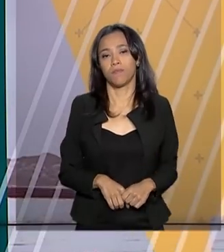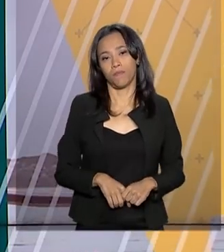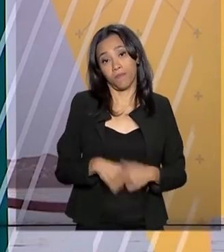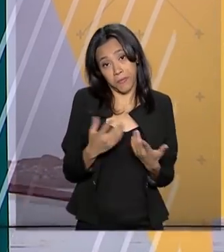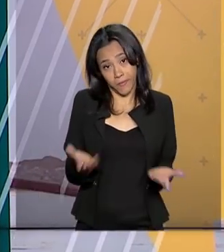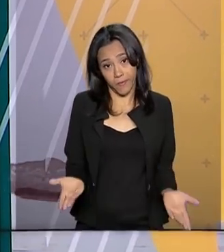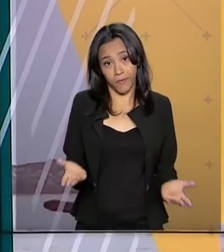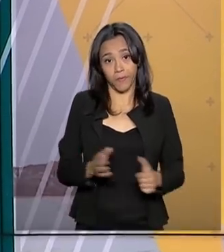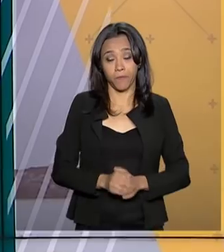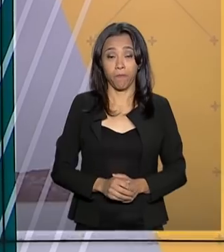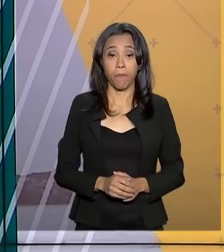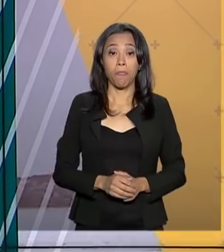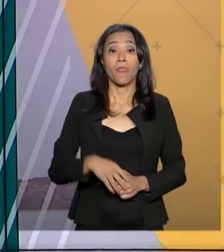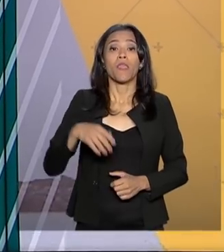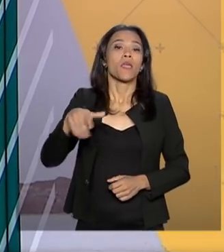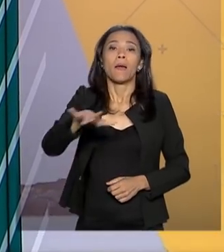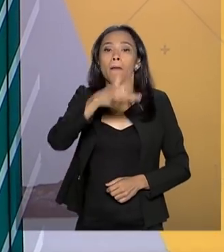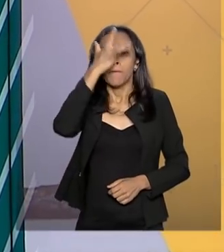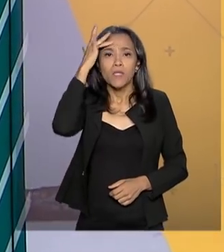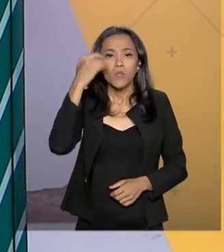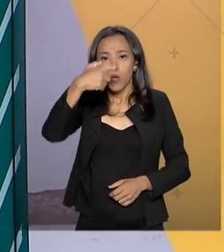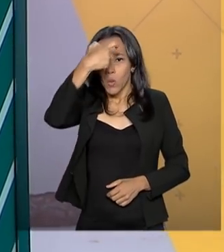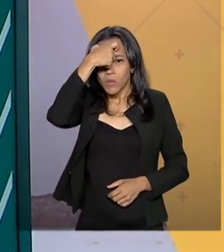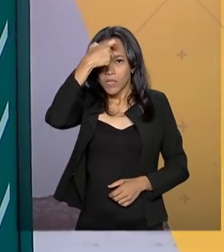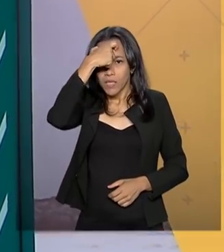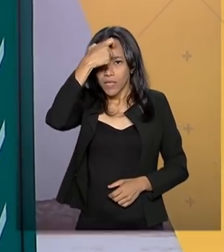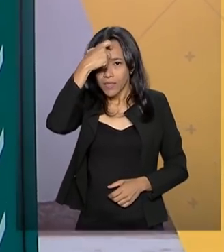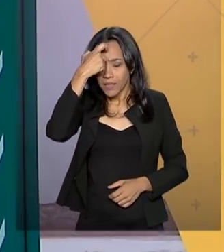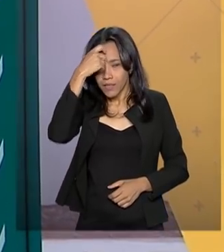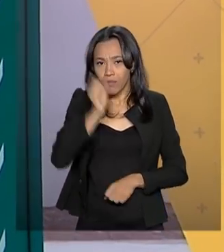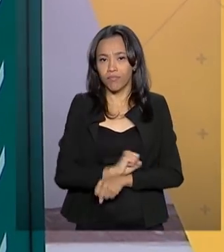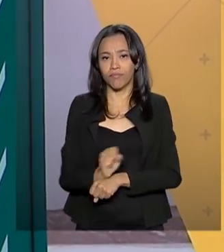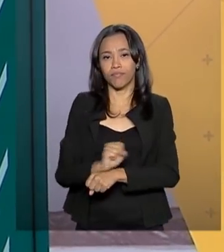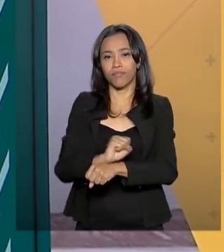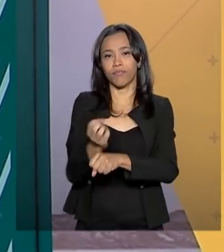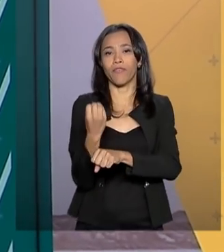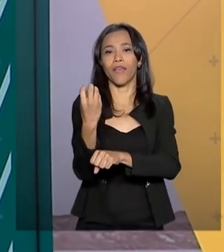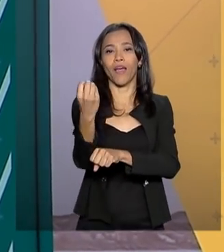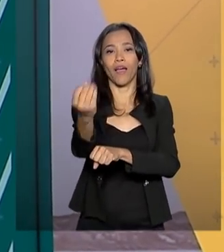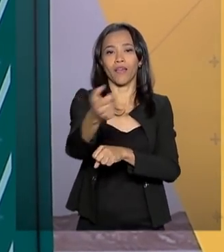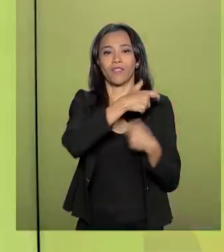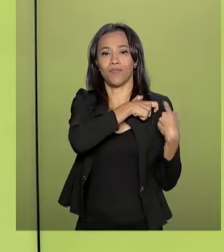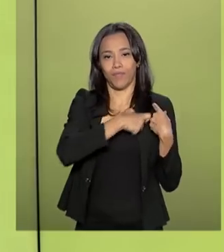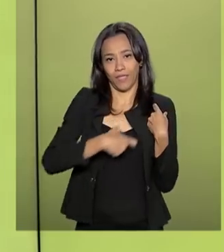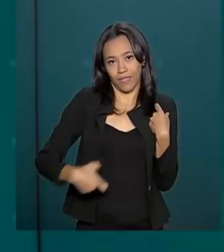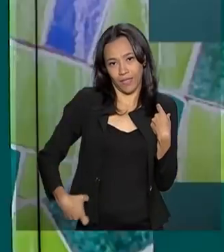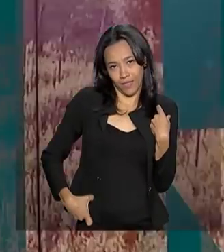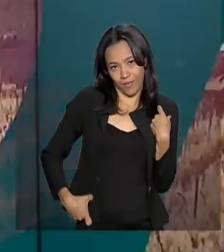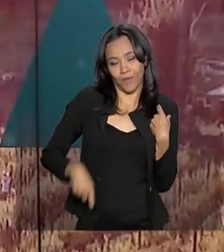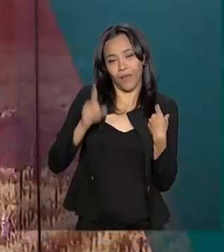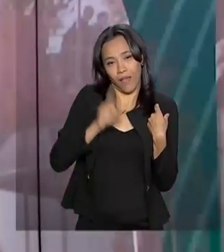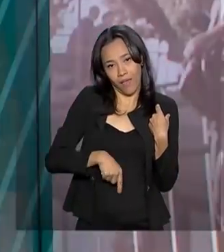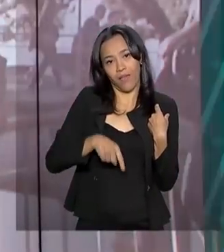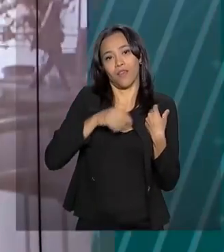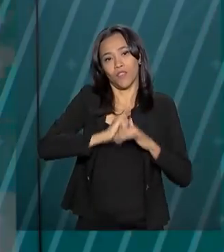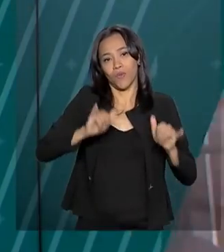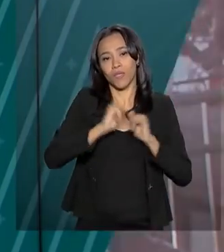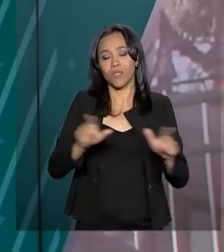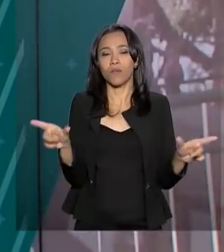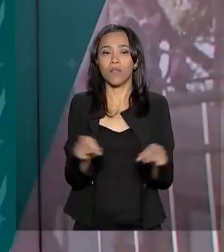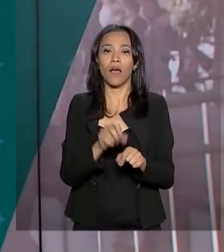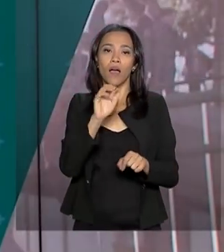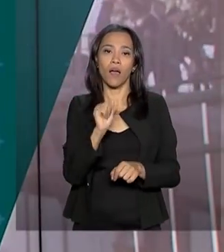É isso aí. Bem, passageiro consciente viaja de cinto. Esse é o nome da ação da Agência Nacional de Transportes Terrestres, a NTT.